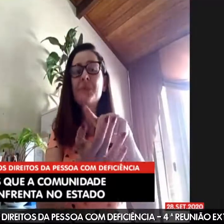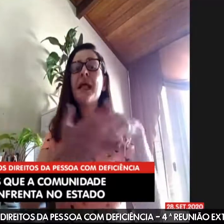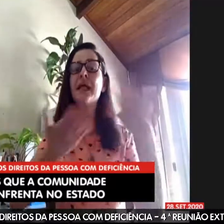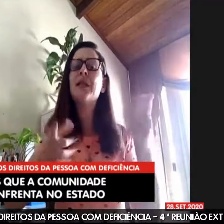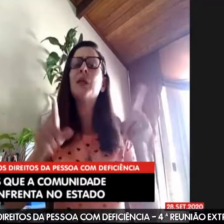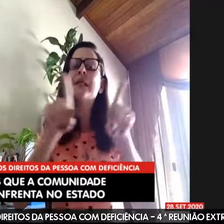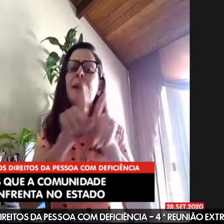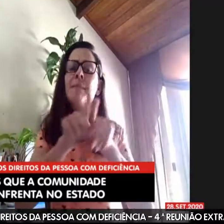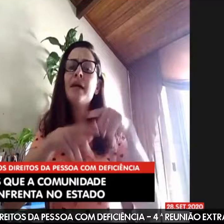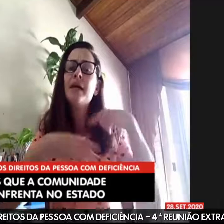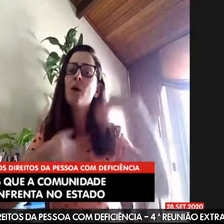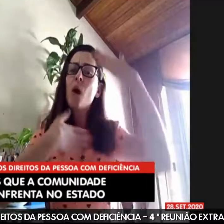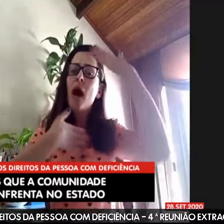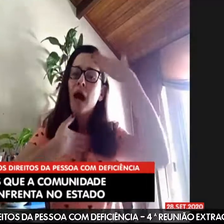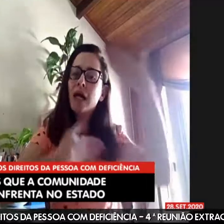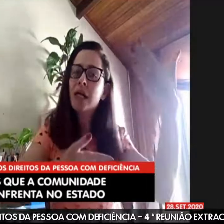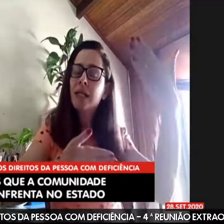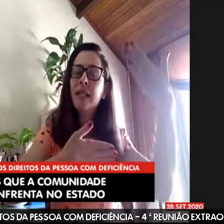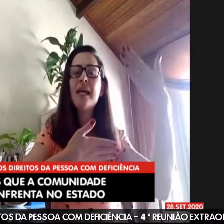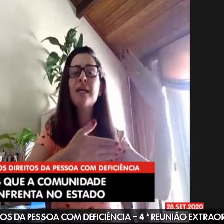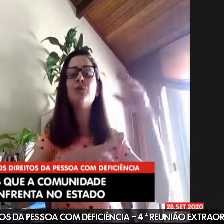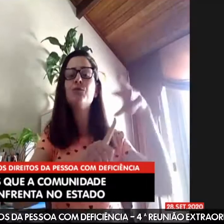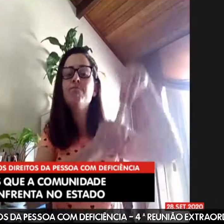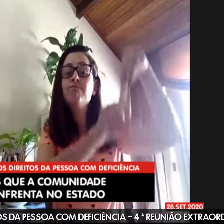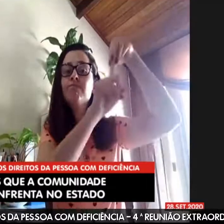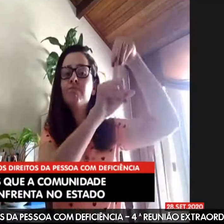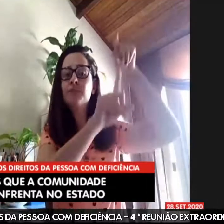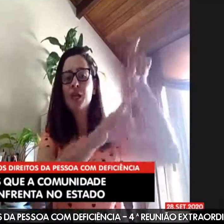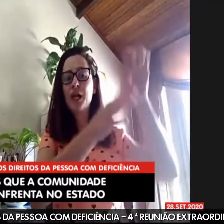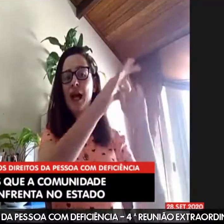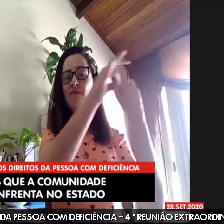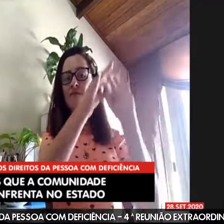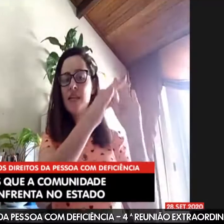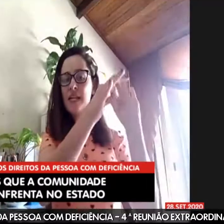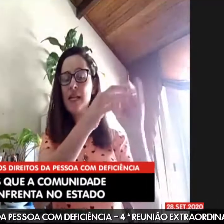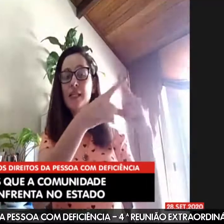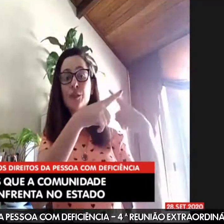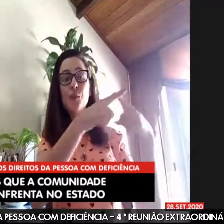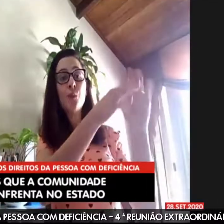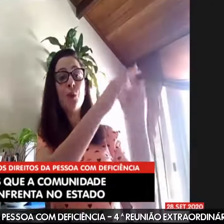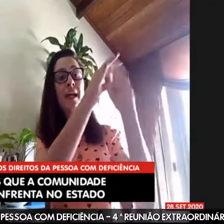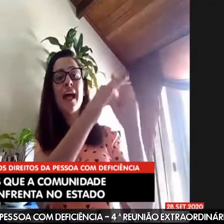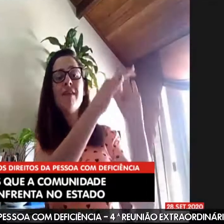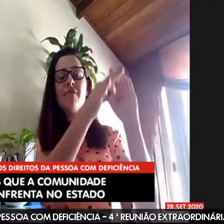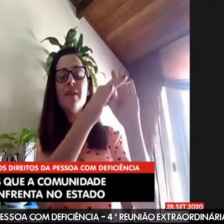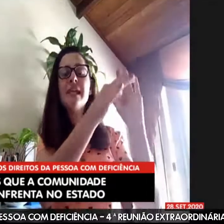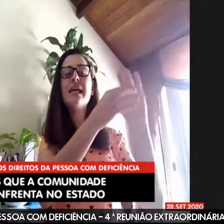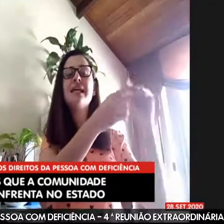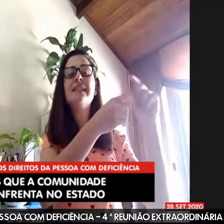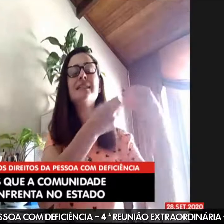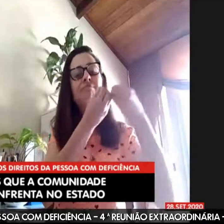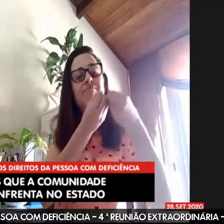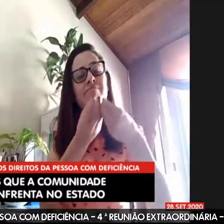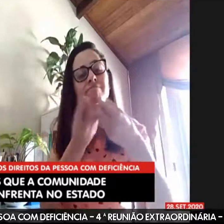precisamos ter voz. e também eu quero agradecer principalmente a Feneis